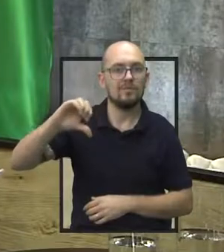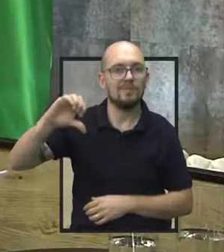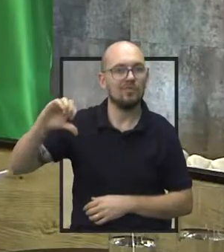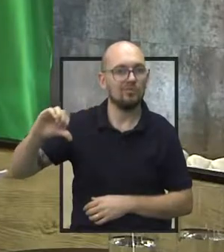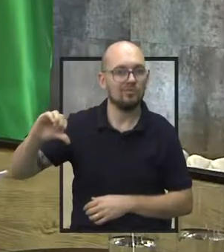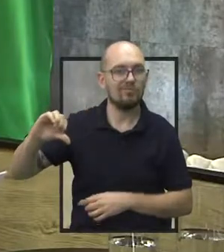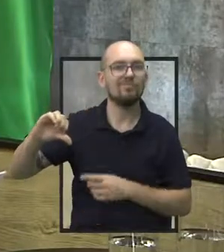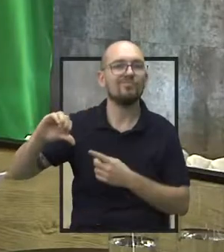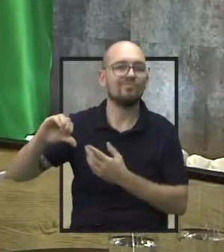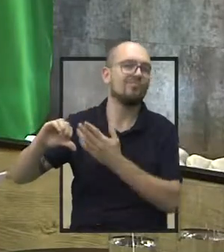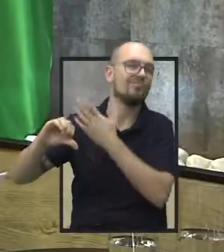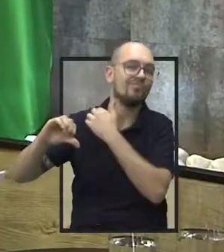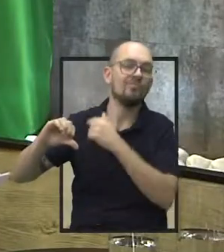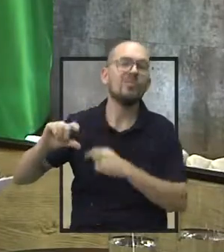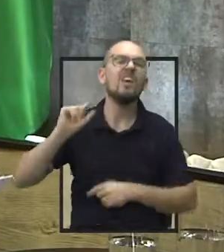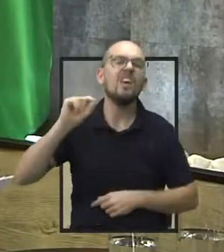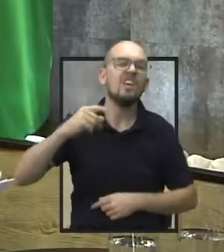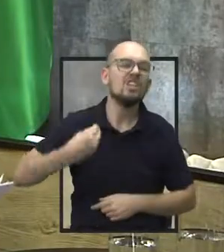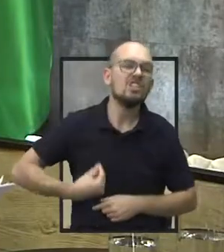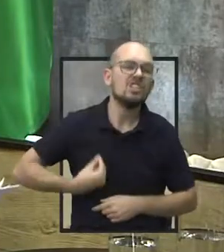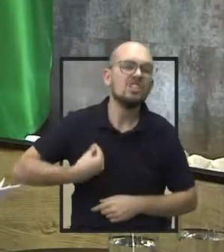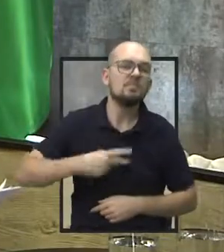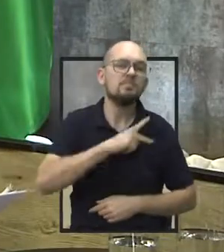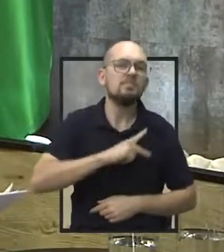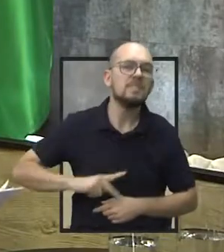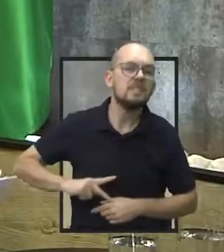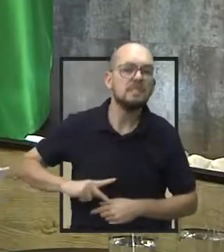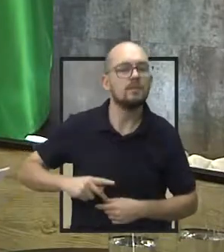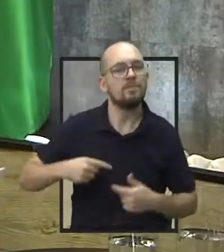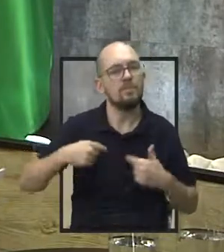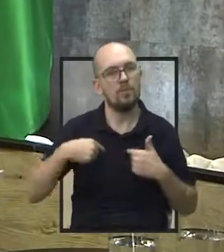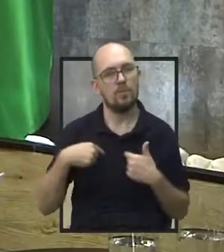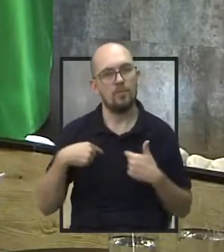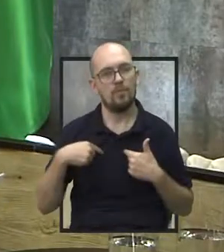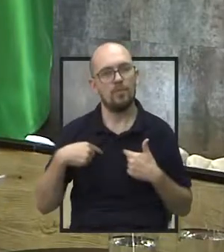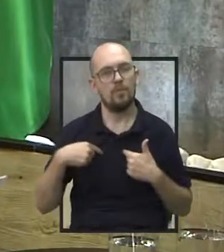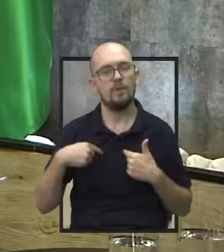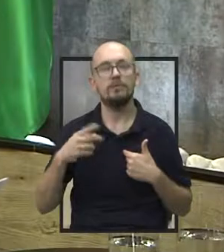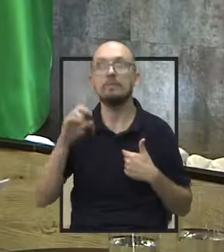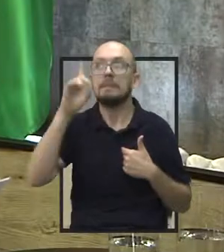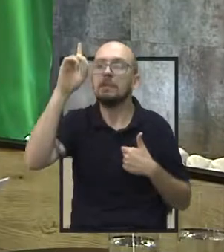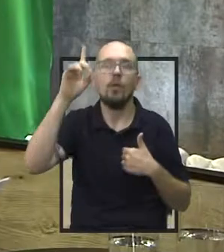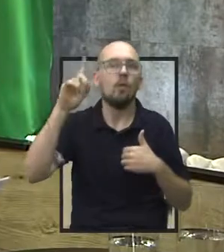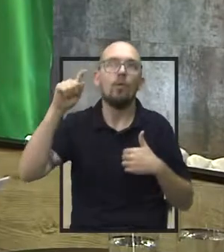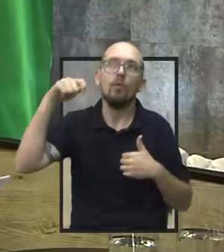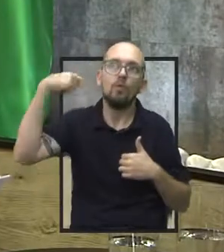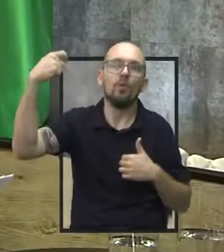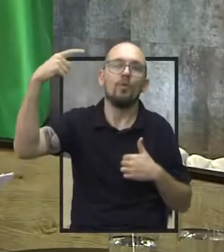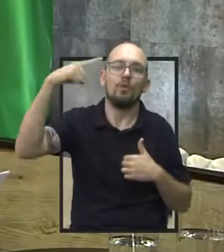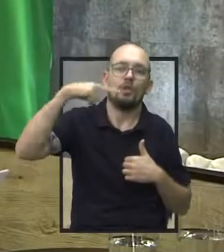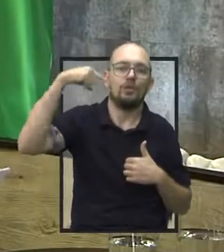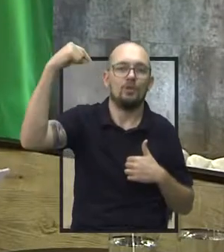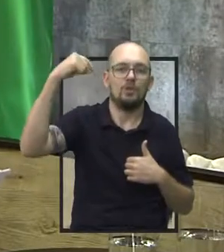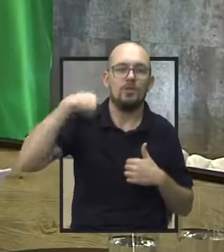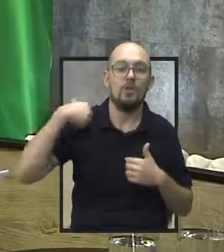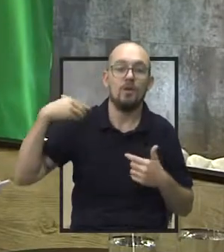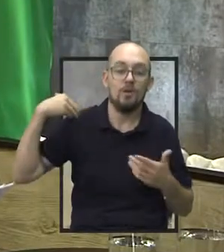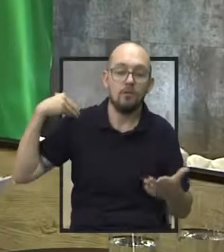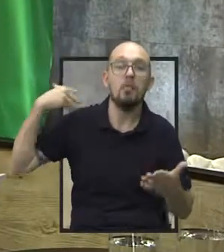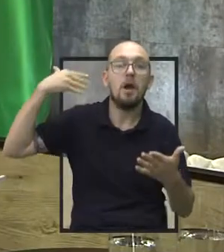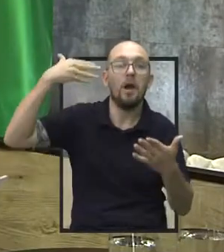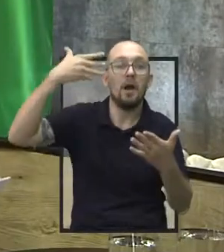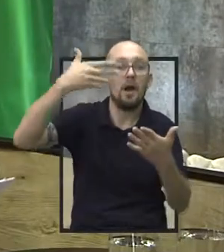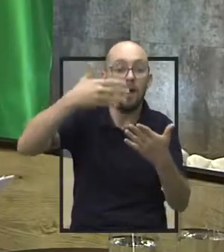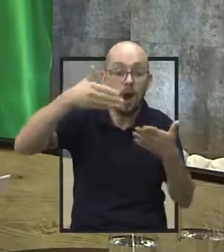E eu, justamente, era o presidente da Câmara naquela época. E quis Deus que eu participasse do 20º aniversário